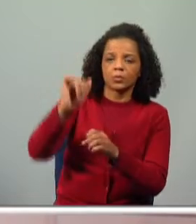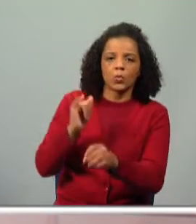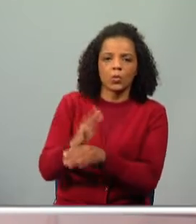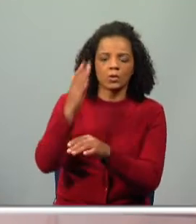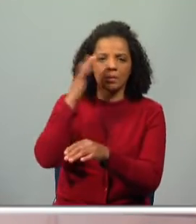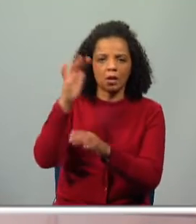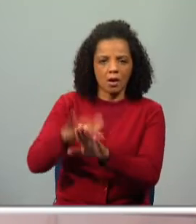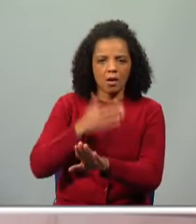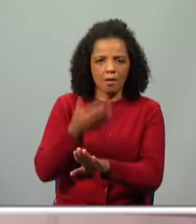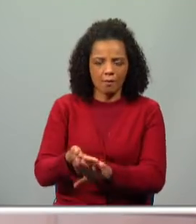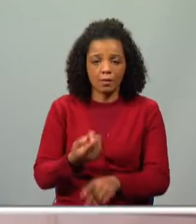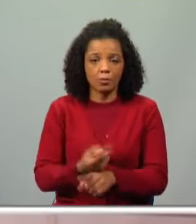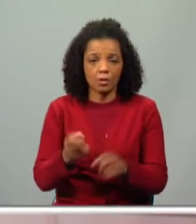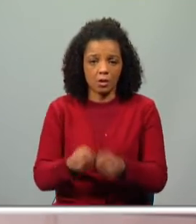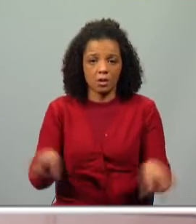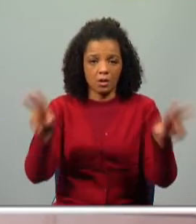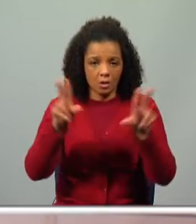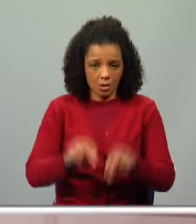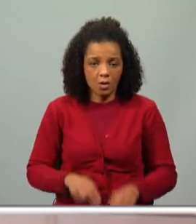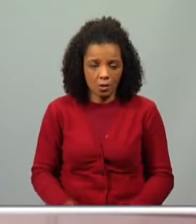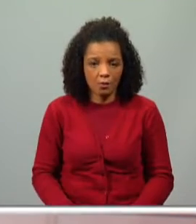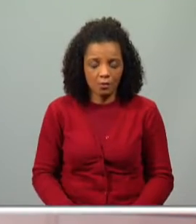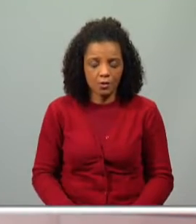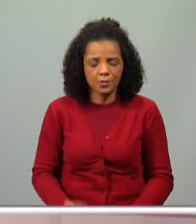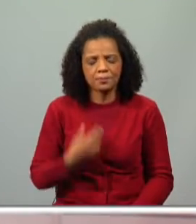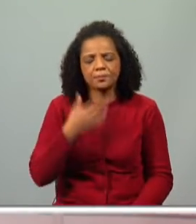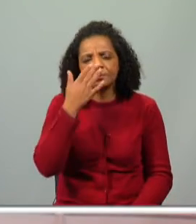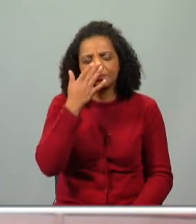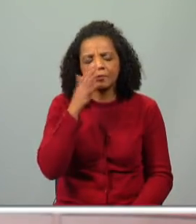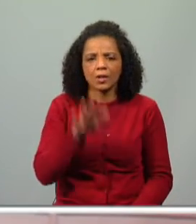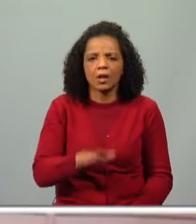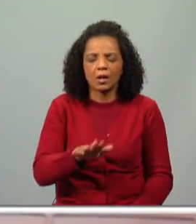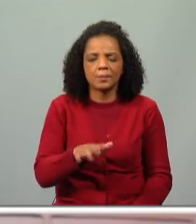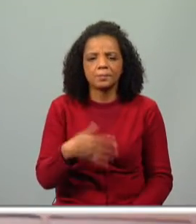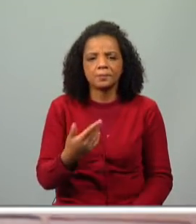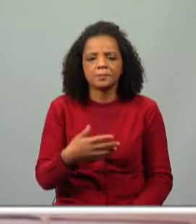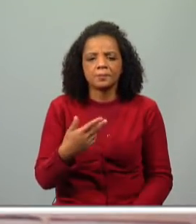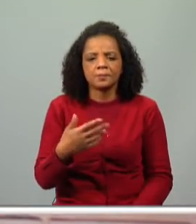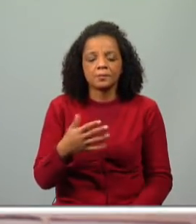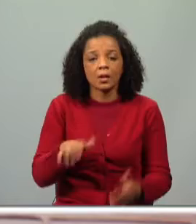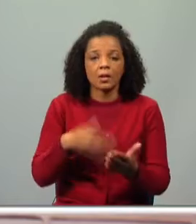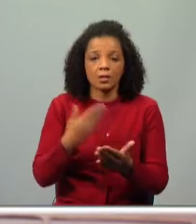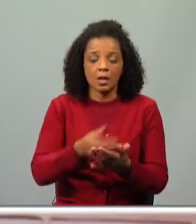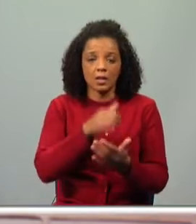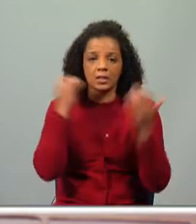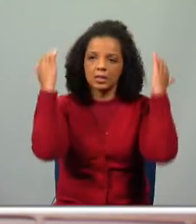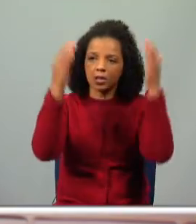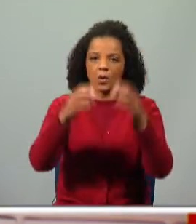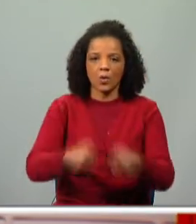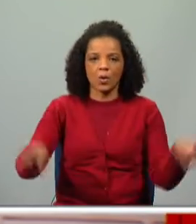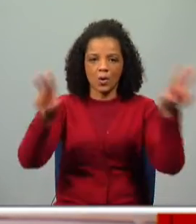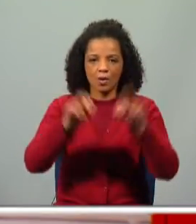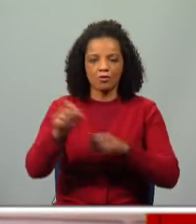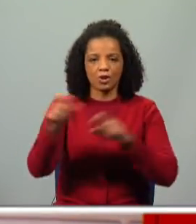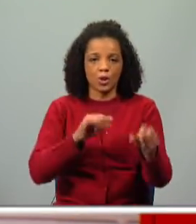brilhantes, porque eram estrelas novas. Então, era quase como se a Olímpia estivesse ali a tornar o céu mais novo, com